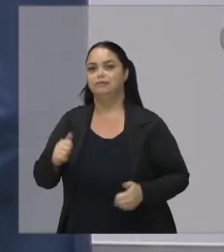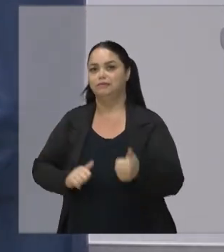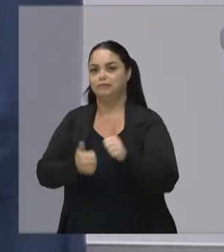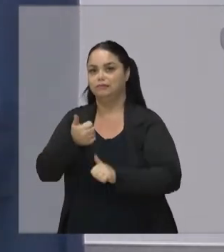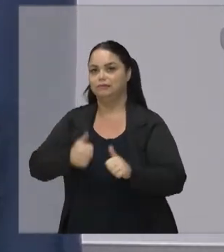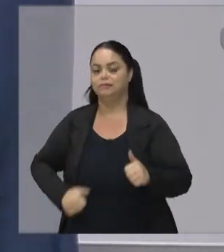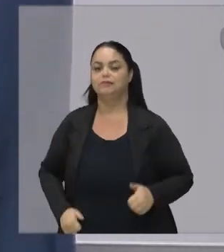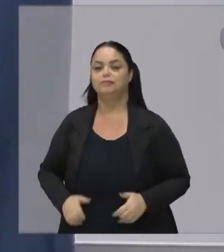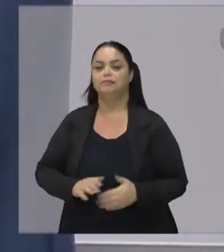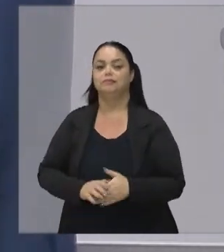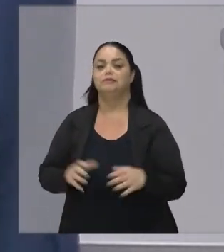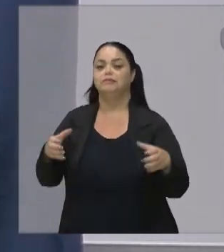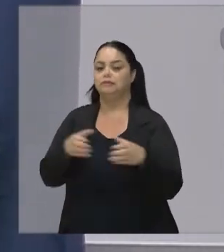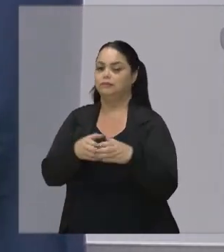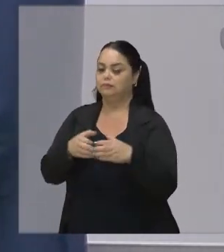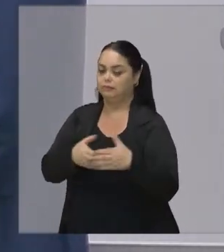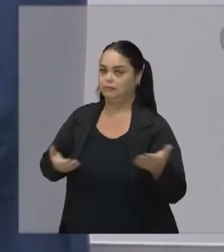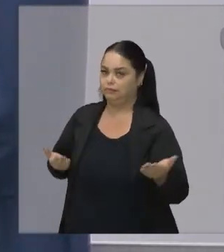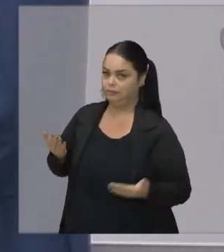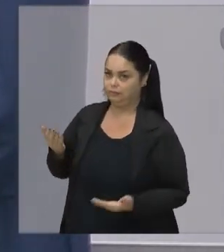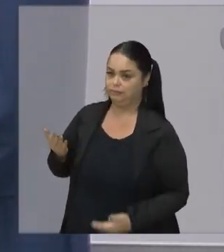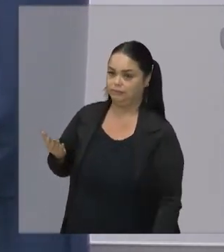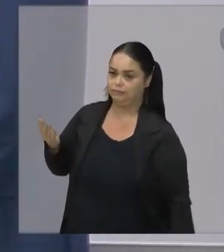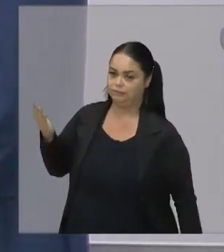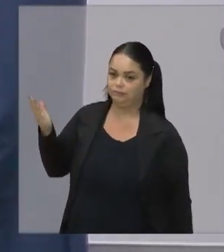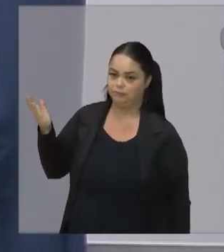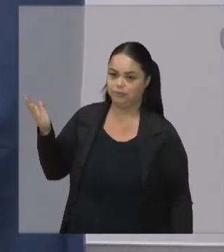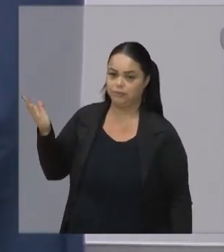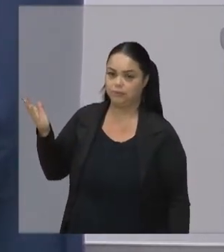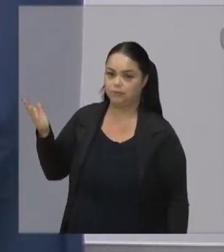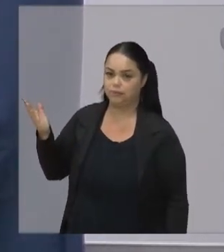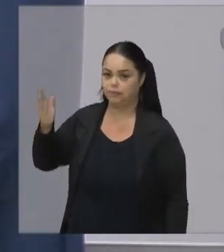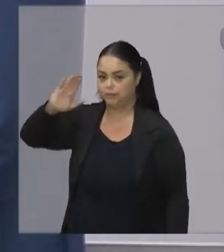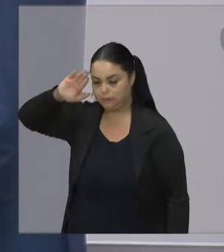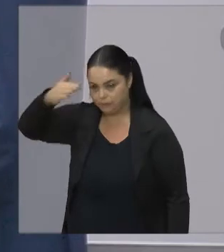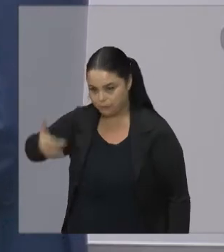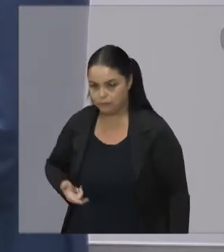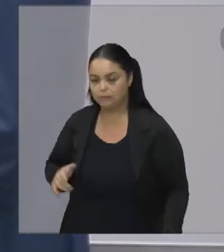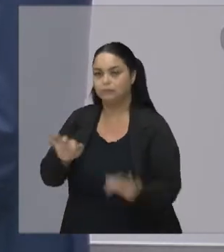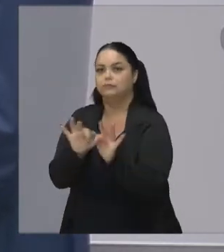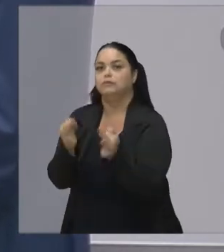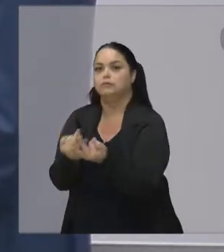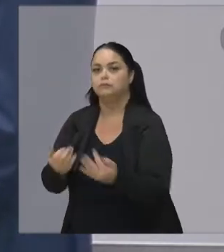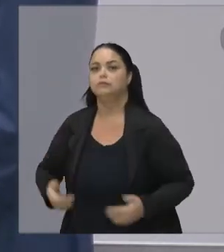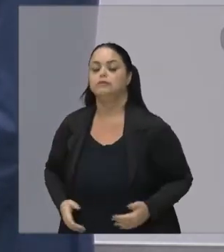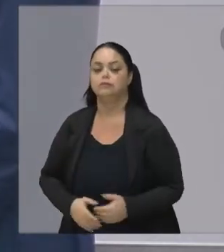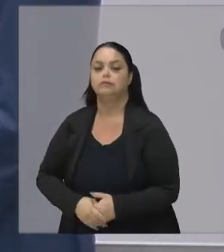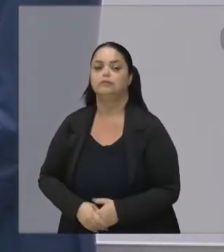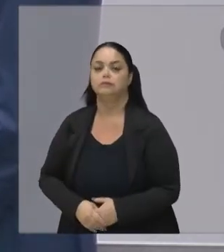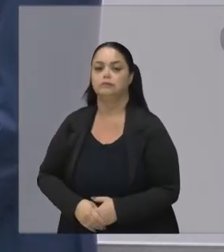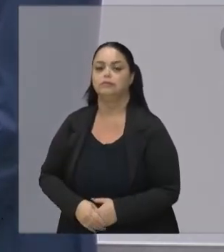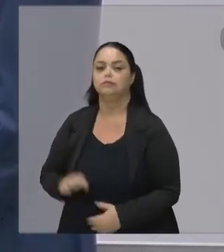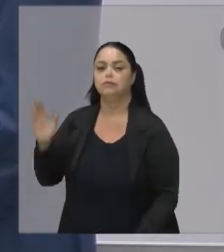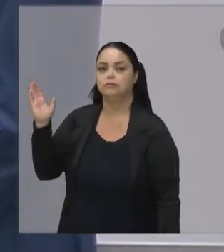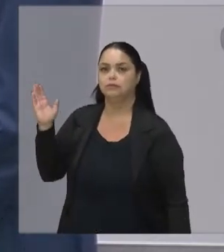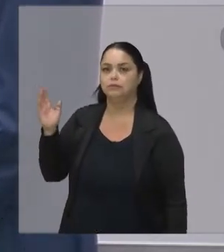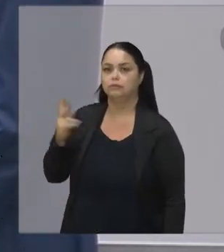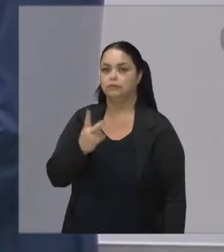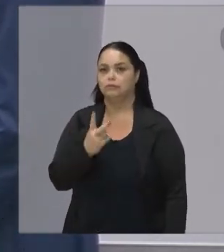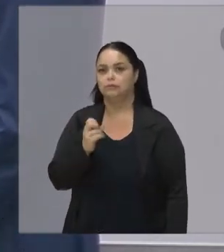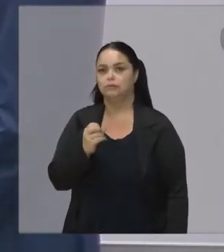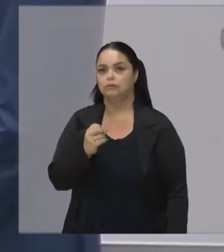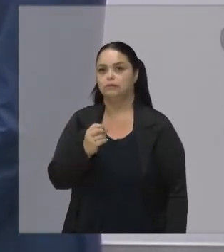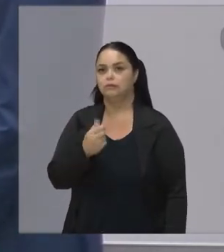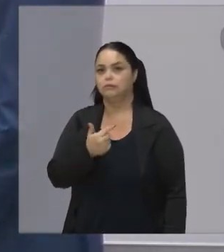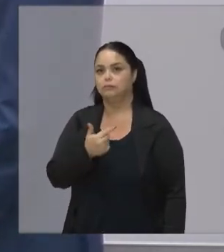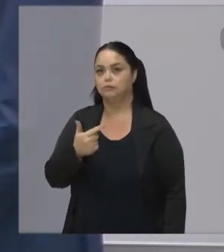clube Então É uma Também Uma simples Homenagem A camisa Da nossa Águia do Vale De 2012